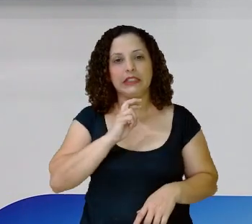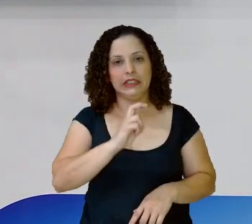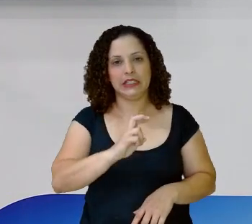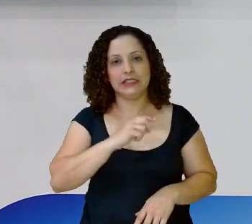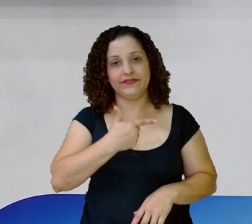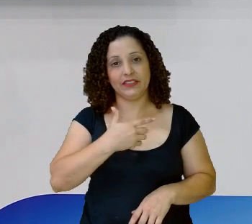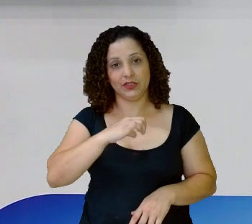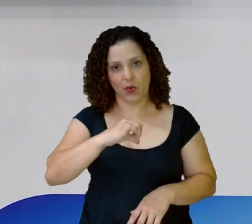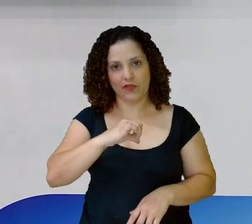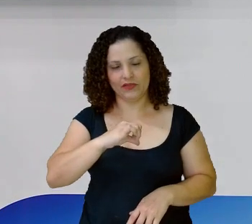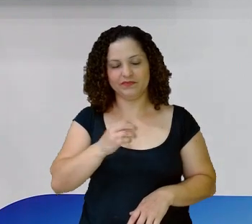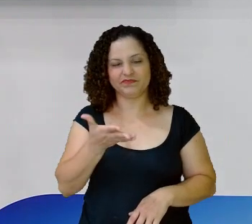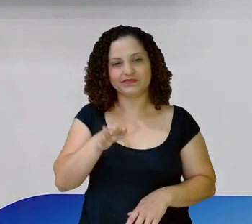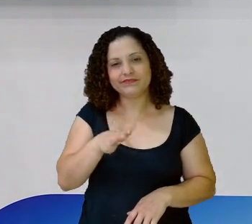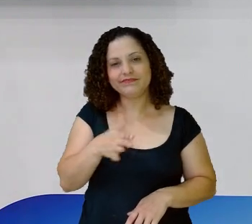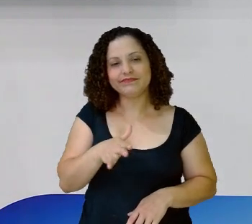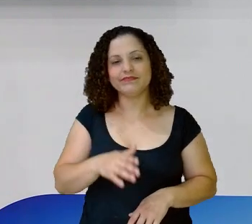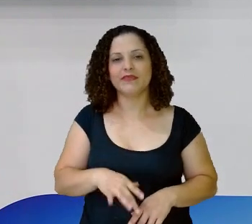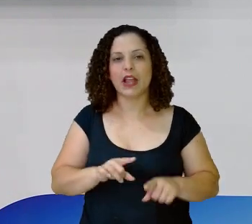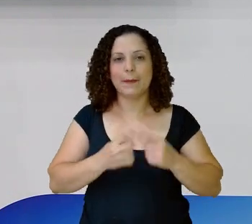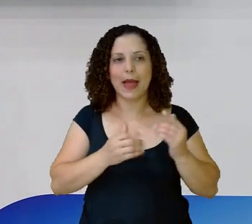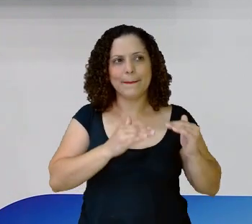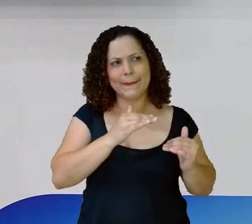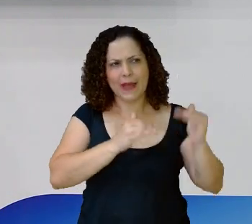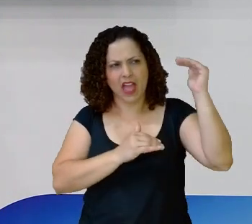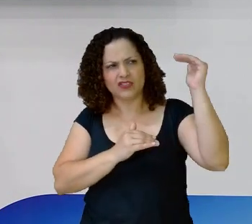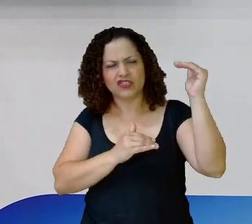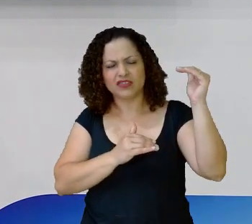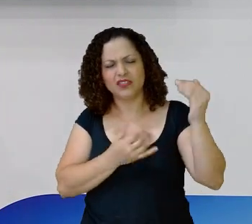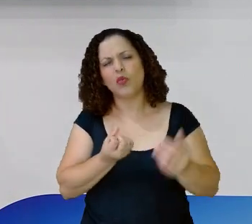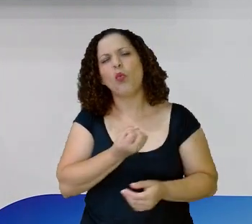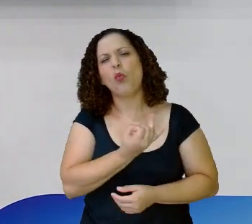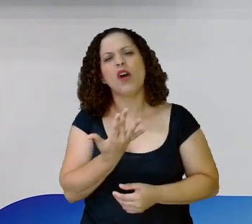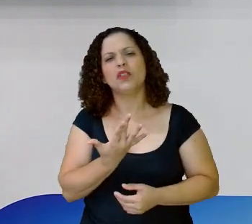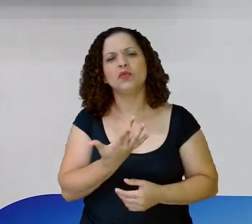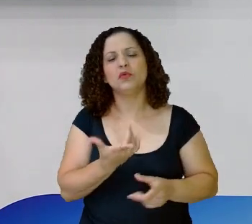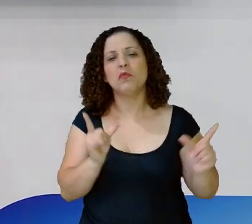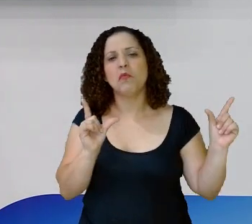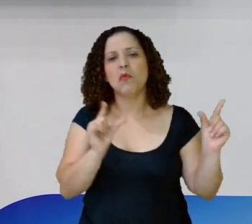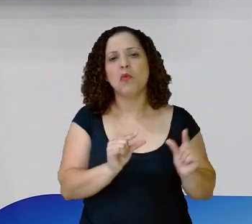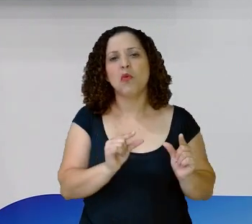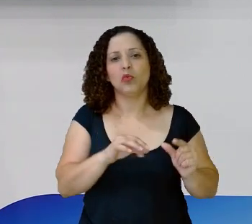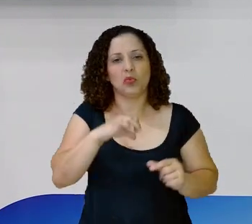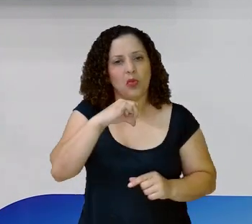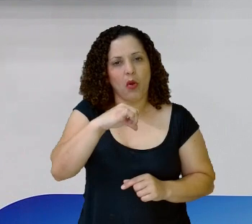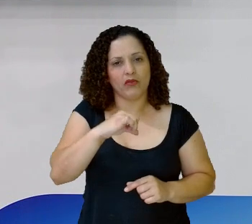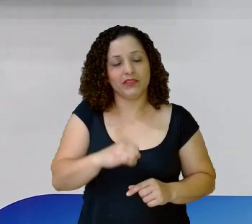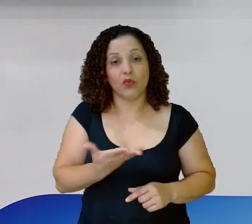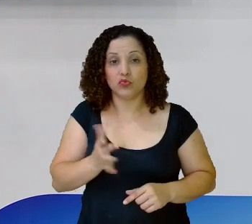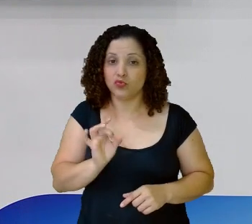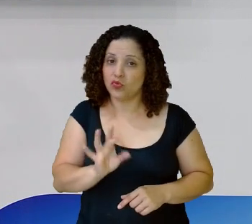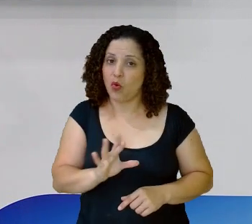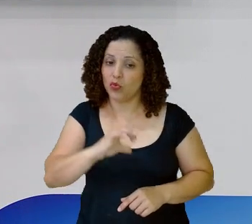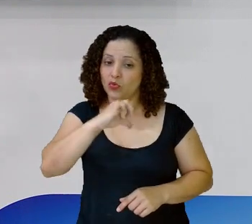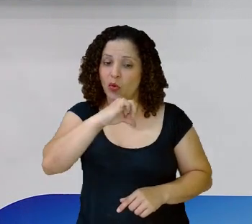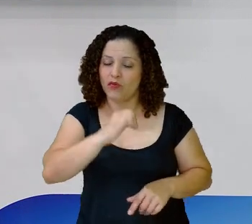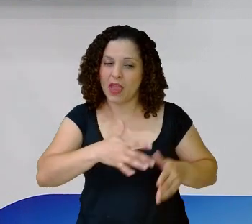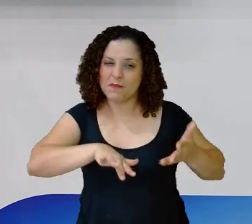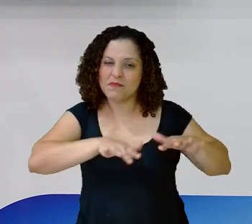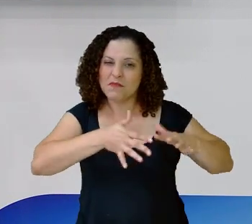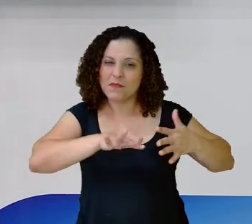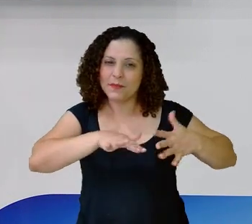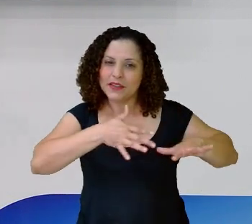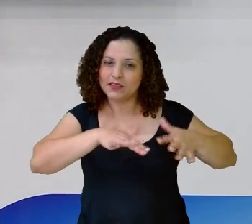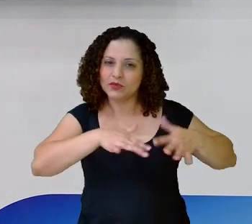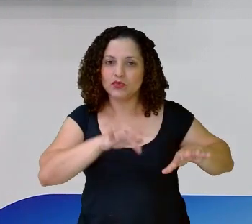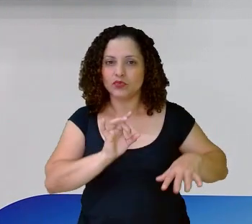529 Ah, professora Passou Passou Mas passou quanto? Passou 9 Né? Apenas 9 Eu quero que se